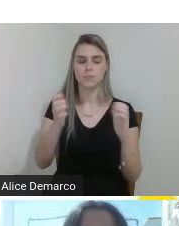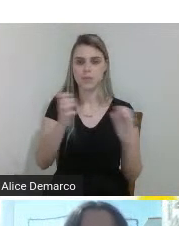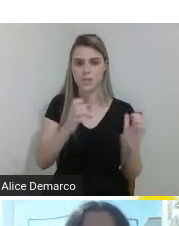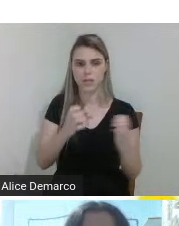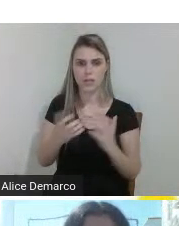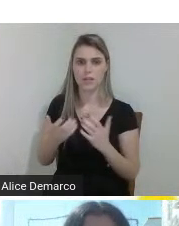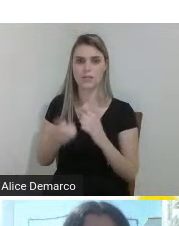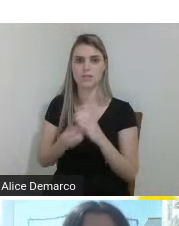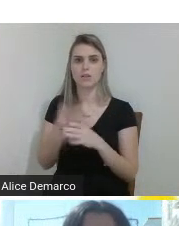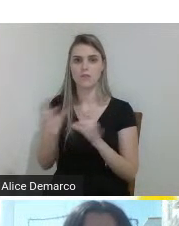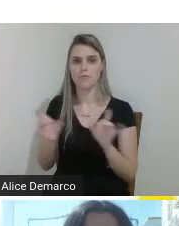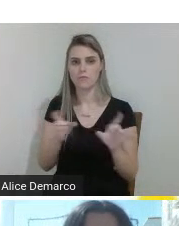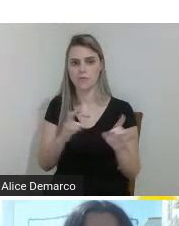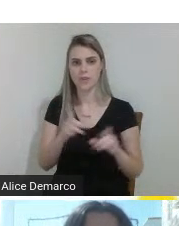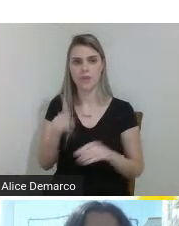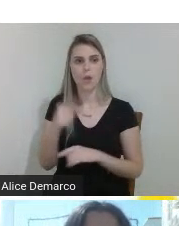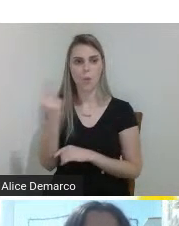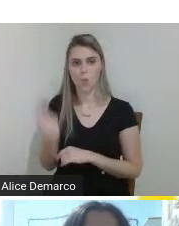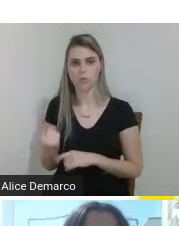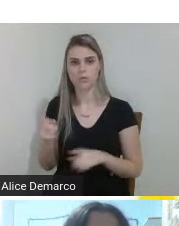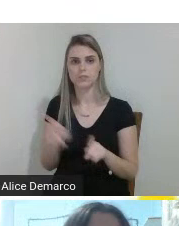muito vantagem e ela é única também